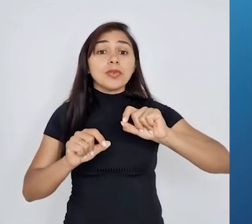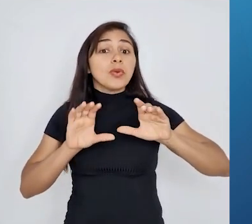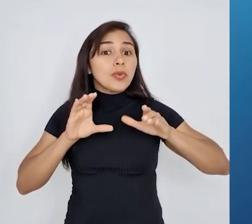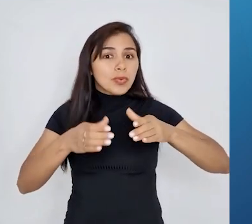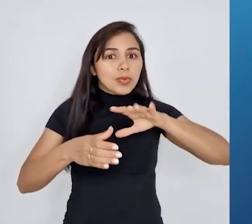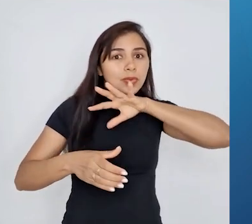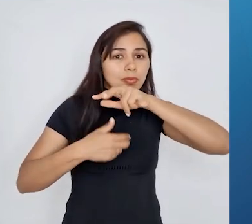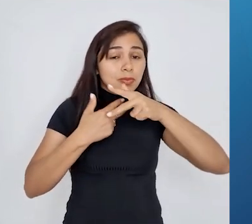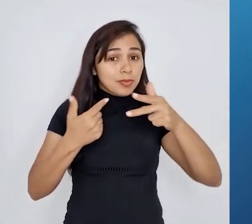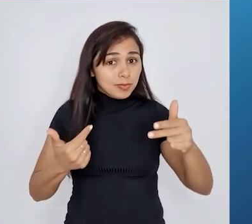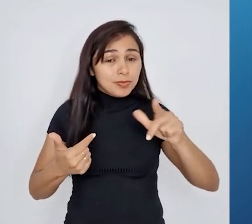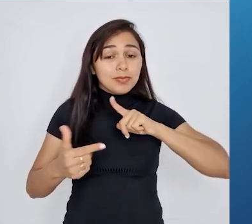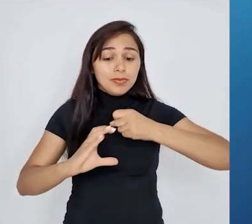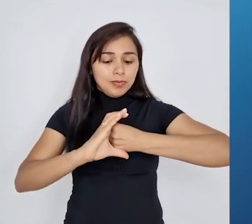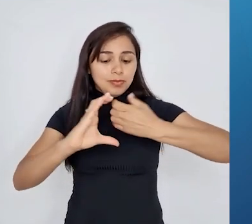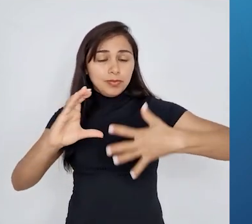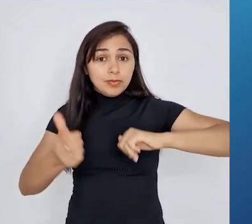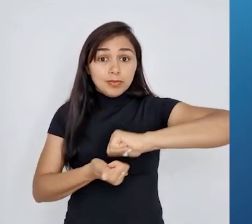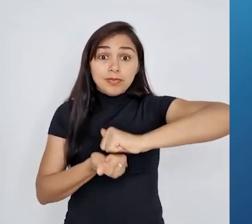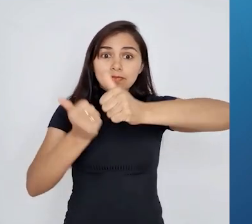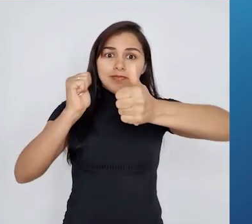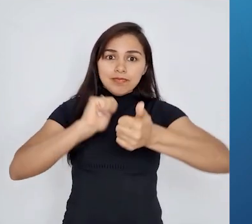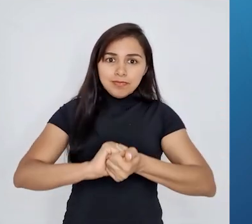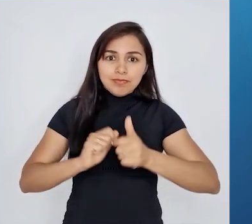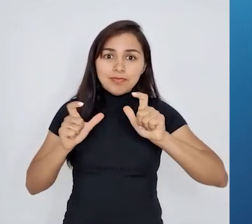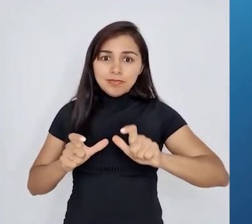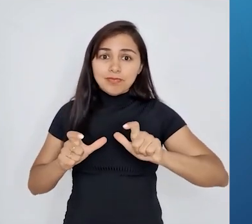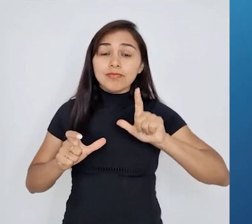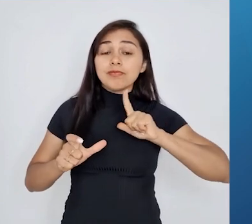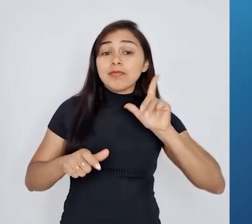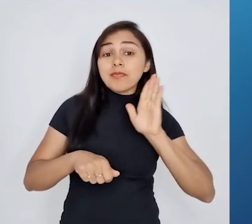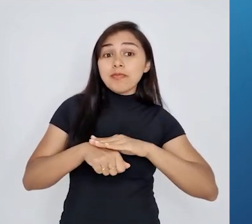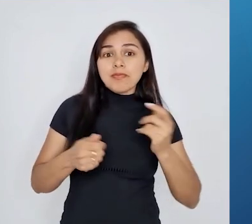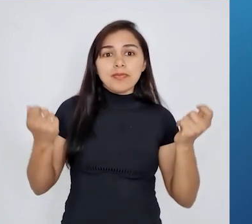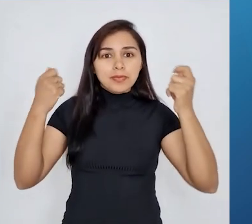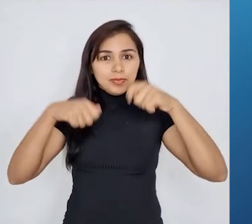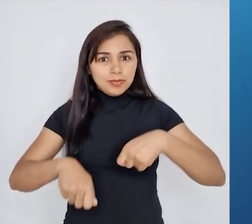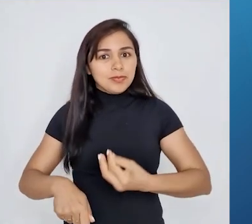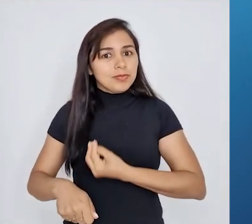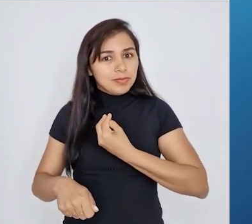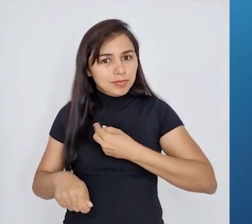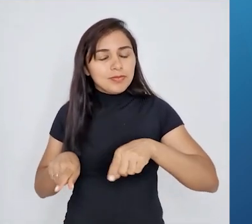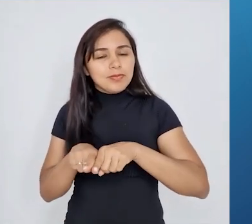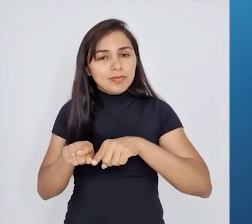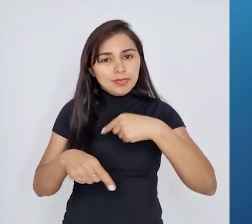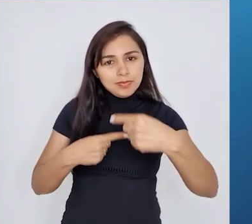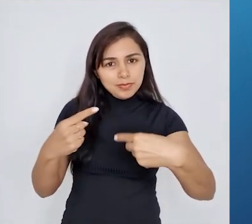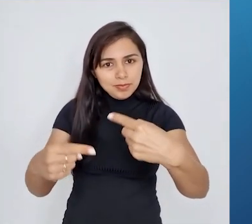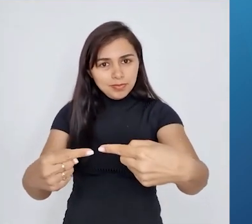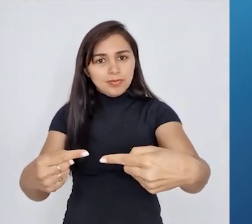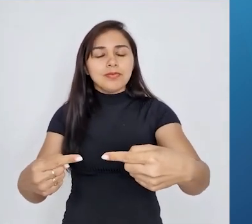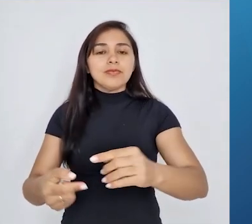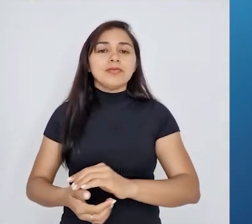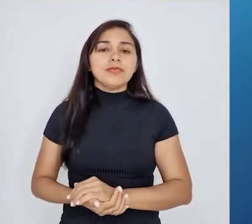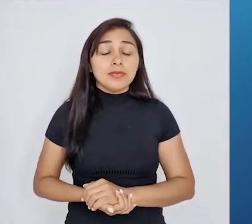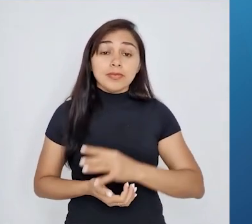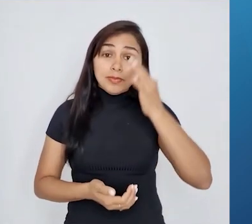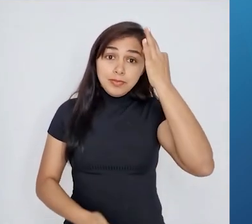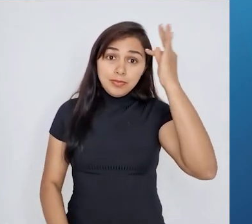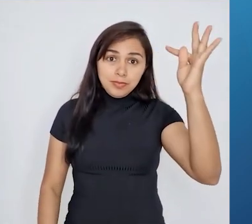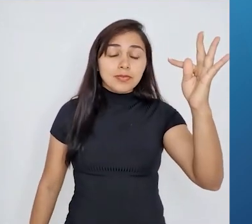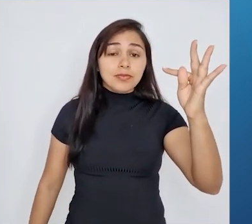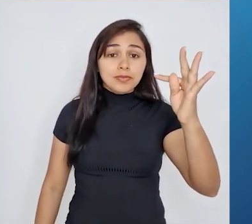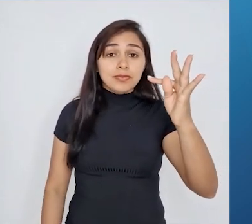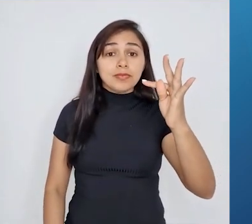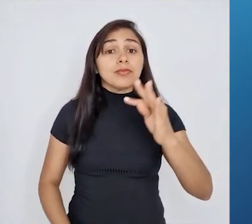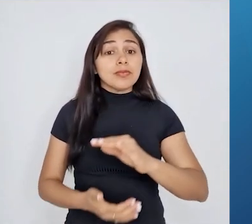adaptativas têm maior probabilidade de sobreviver e passar seus genes adiante. Então, essa teoria